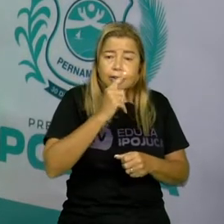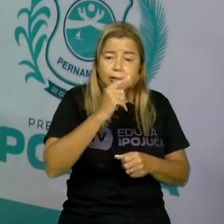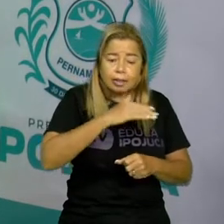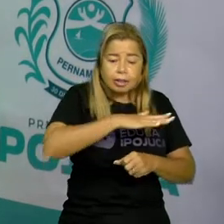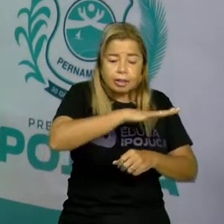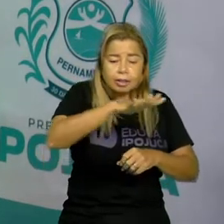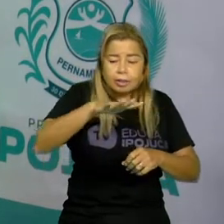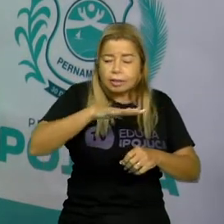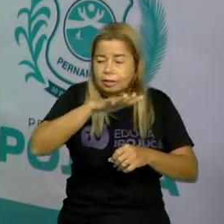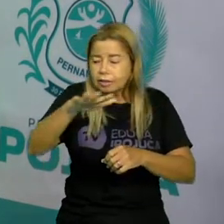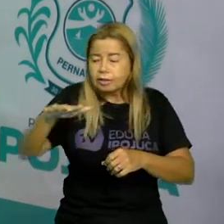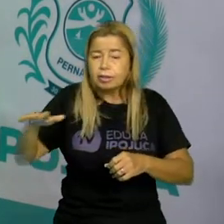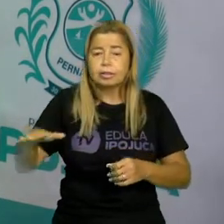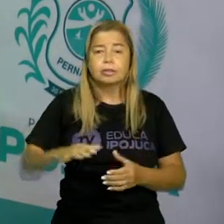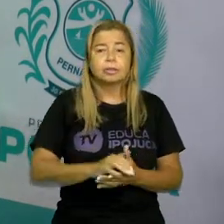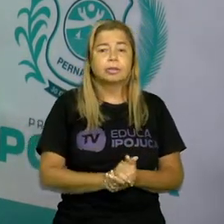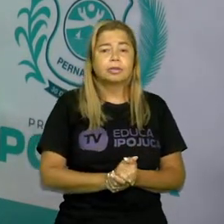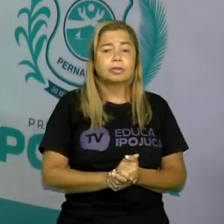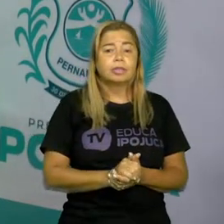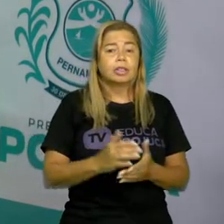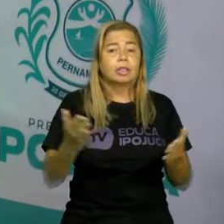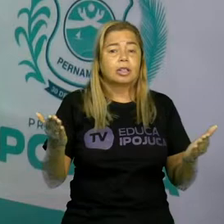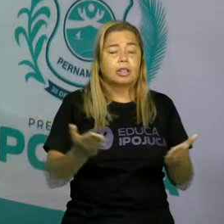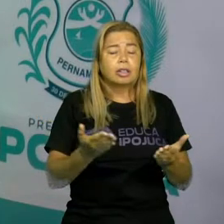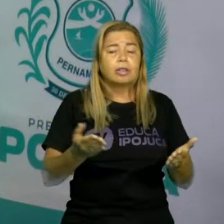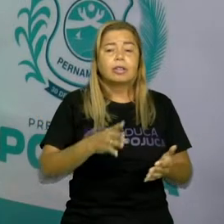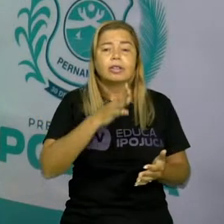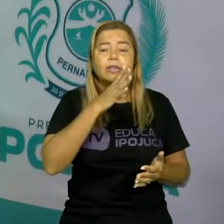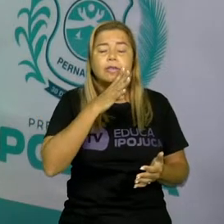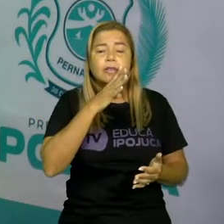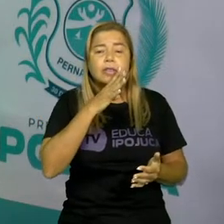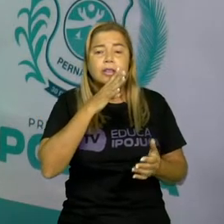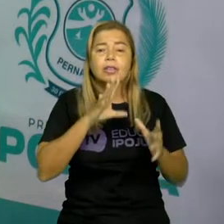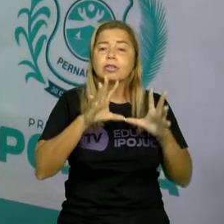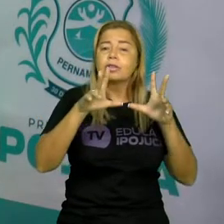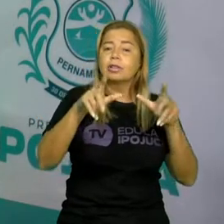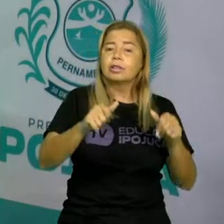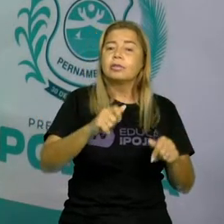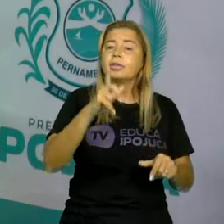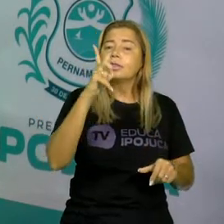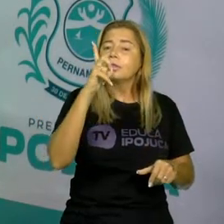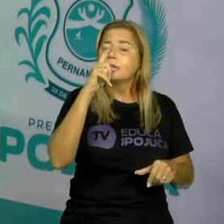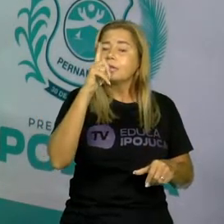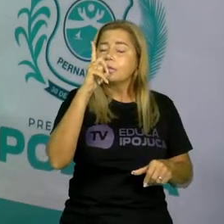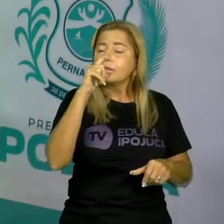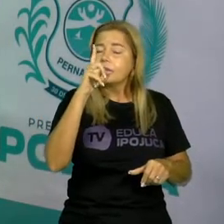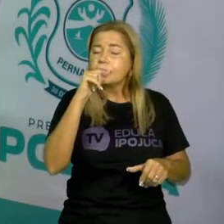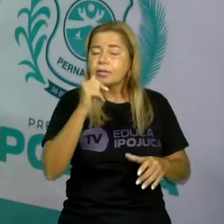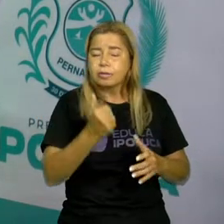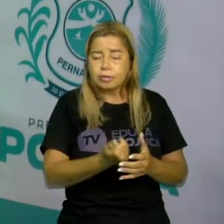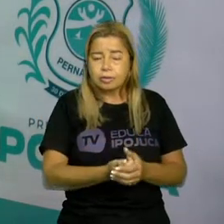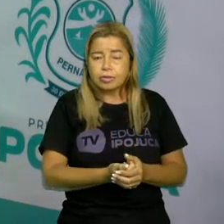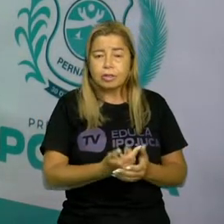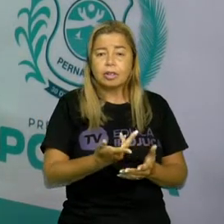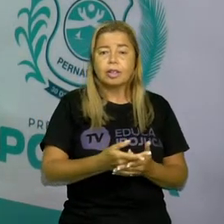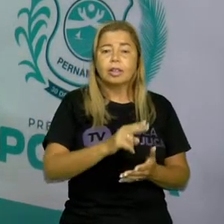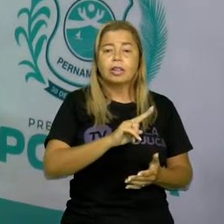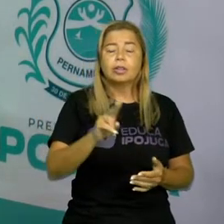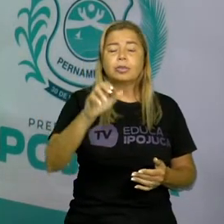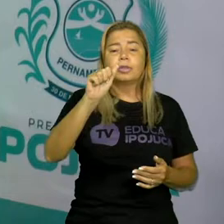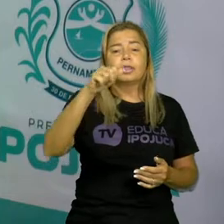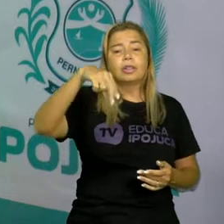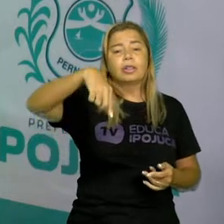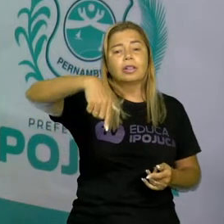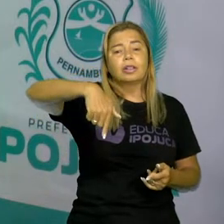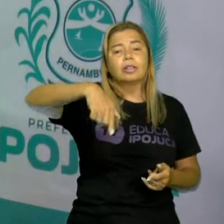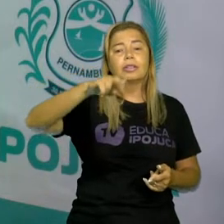Agora vamos conhecer os animais aquáticos. Os animais que vivem nas águas são chamados de aquáticos